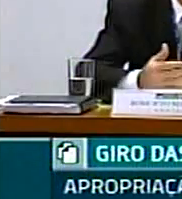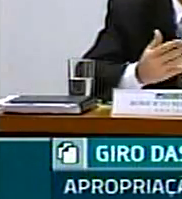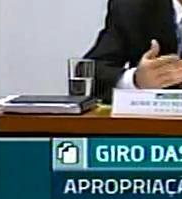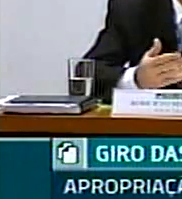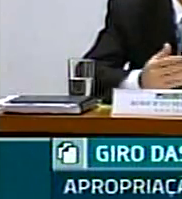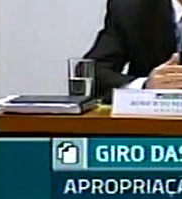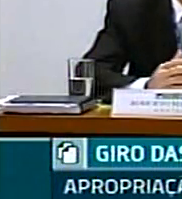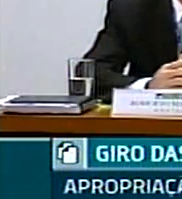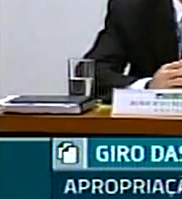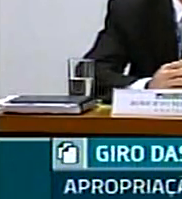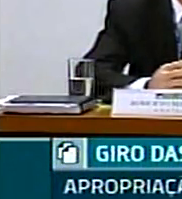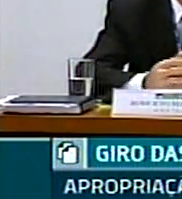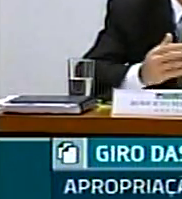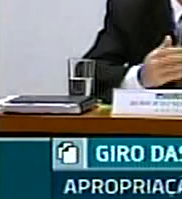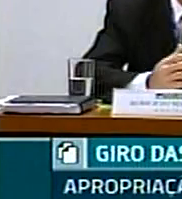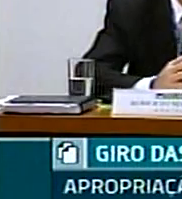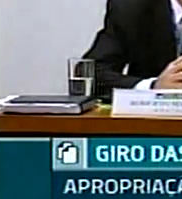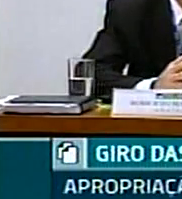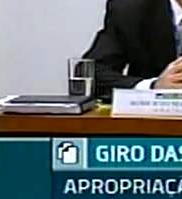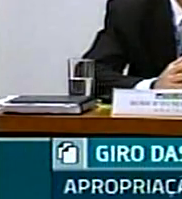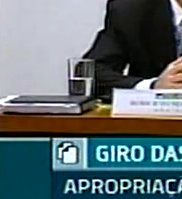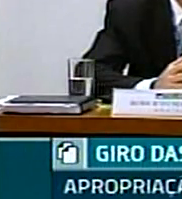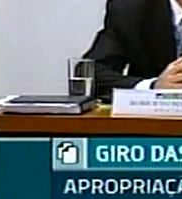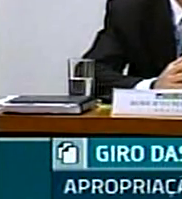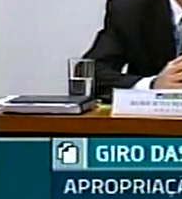bem-estar à sua população. Obrigado, senhores.